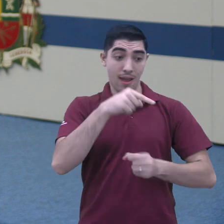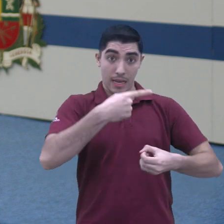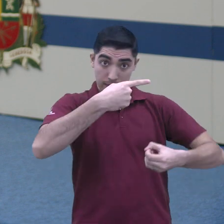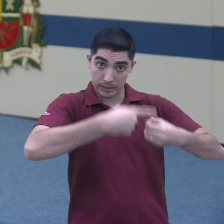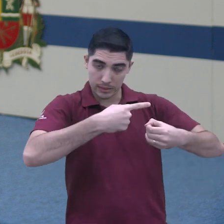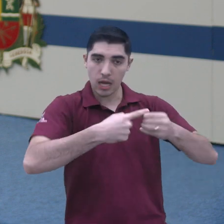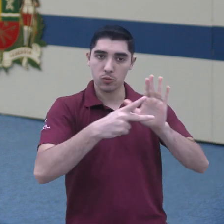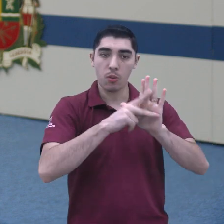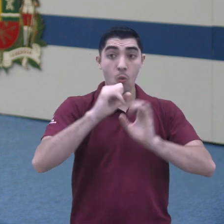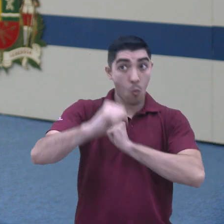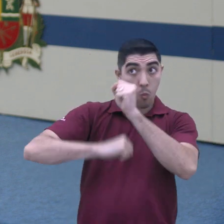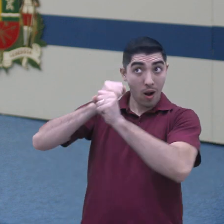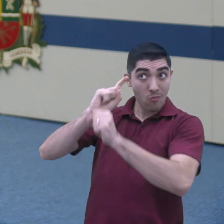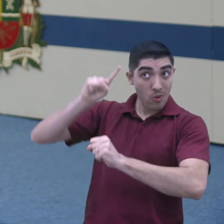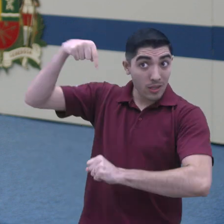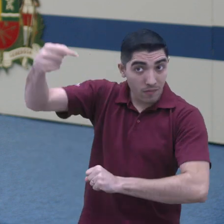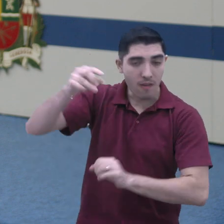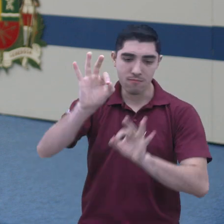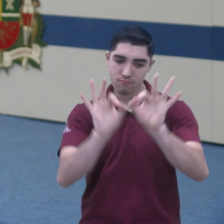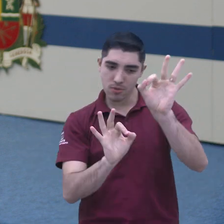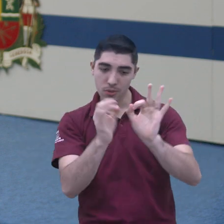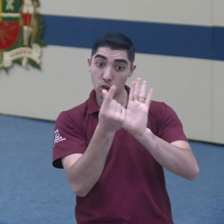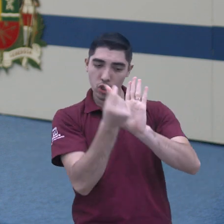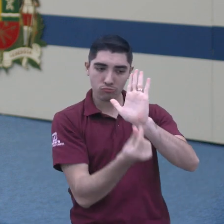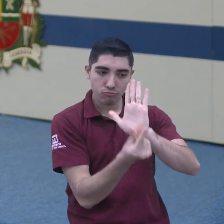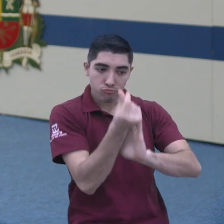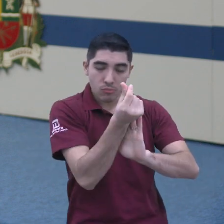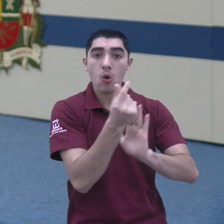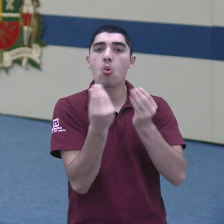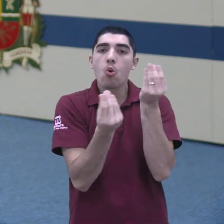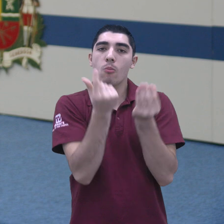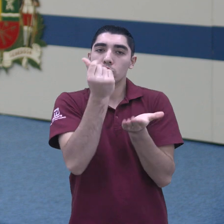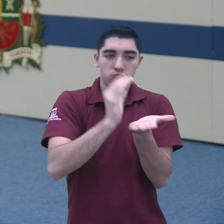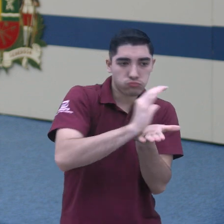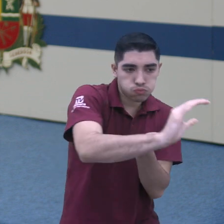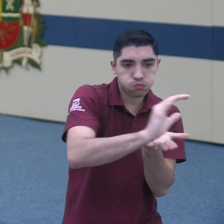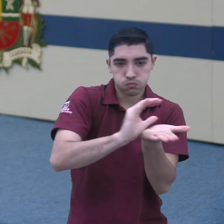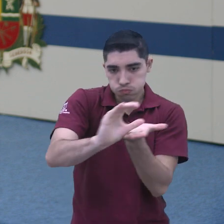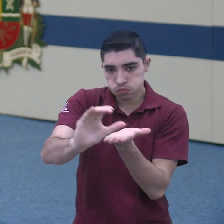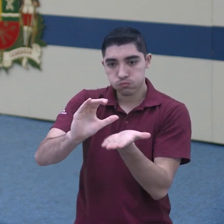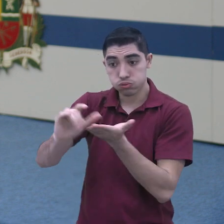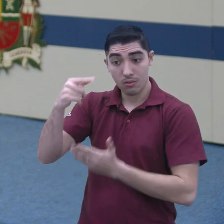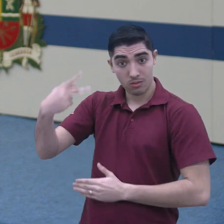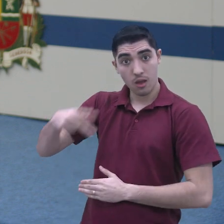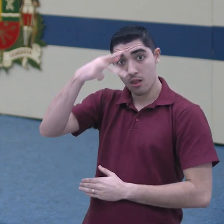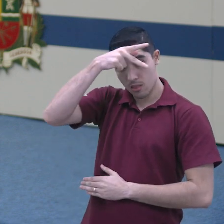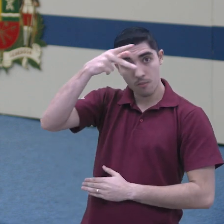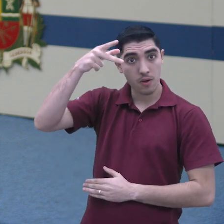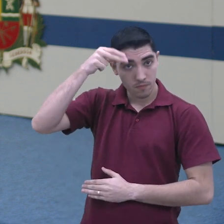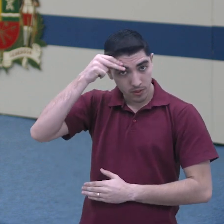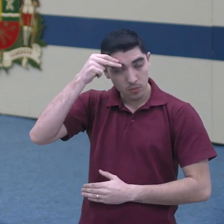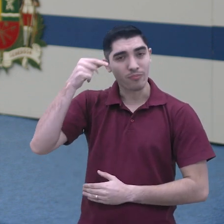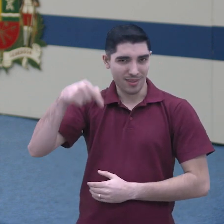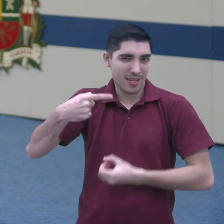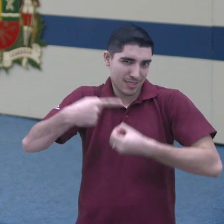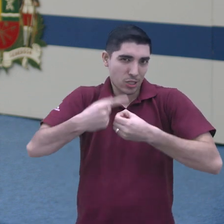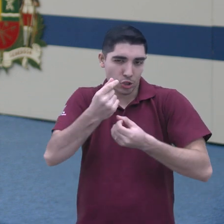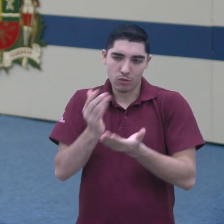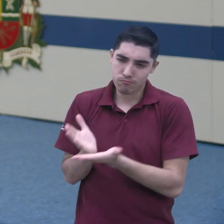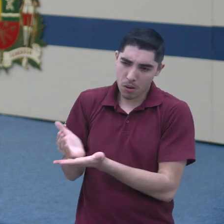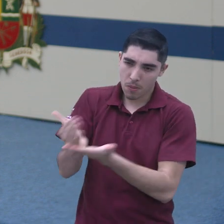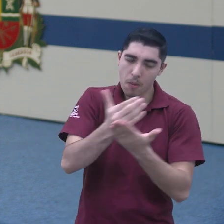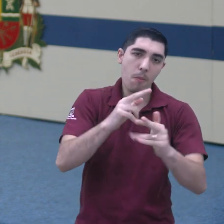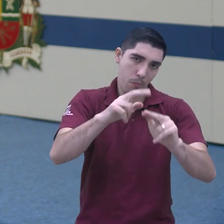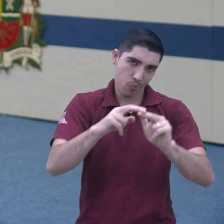ano. Em outras palavras, é a lei que define como o poder público planeja utilizar e investir o dinheiro arrecadado